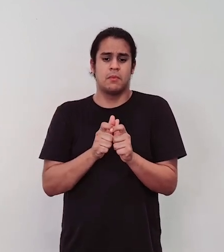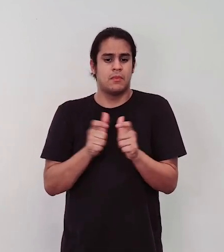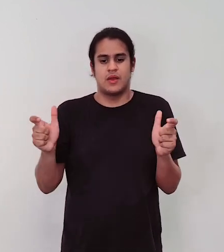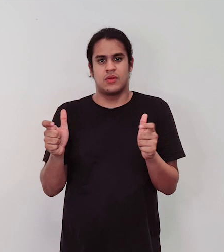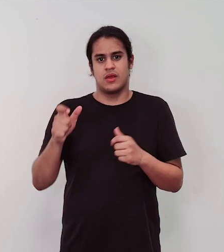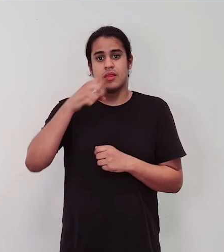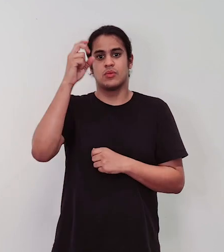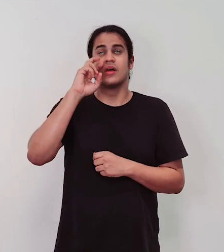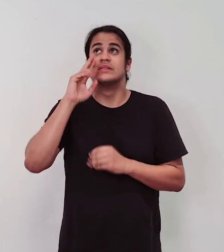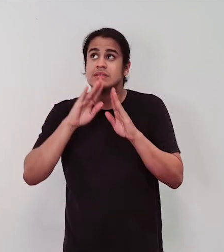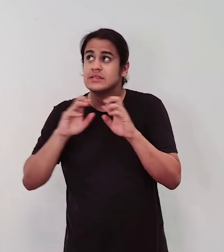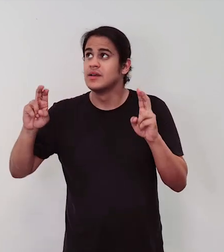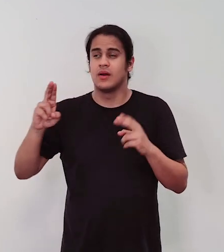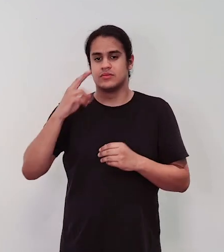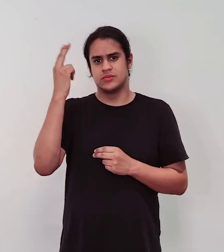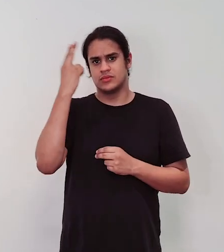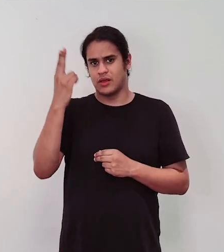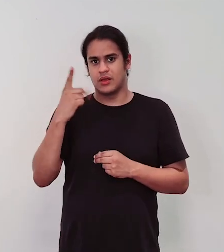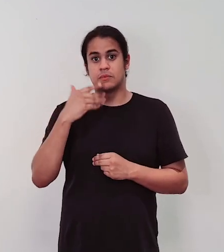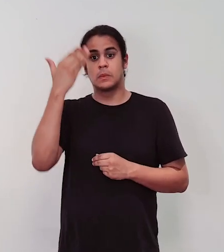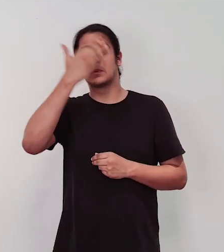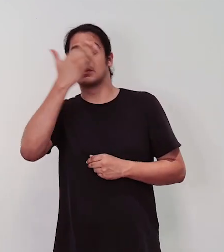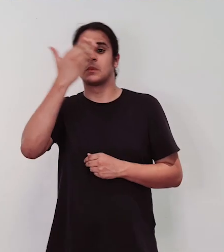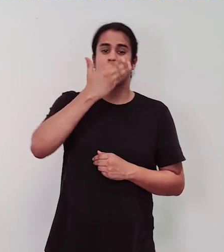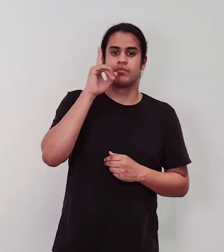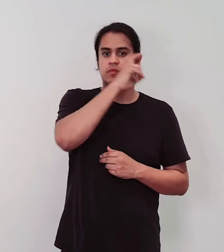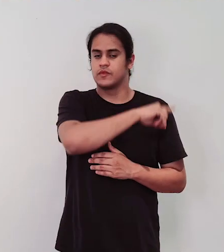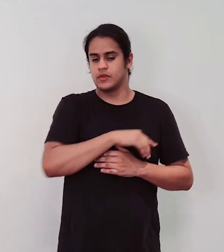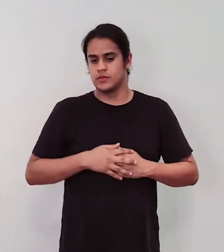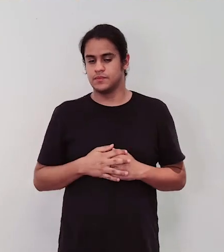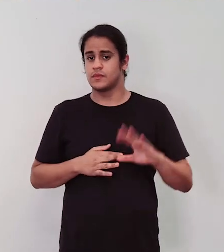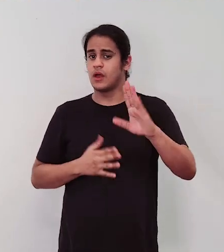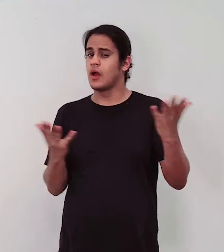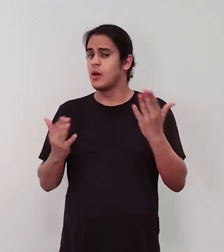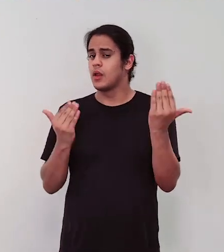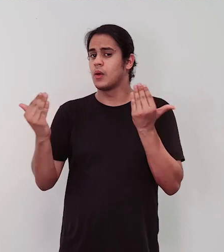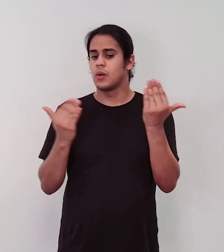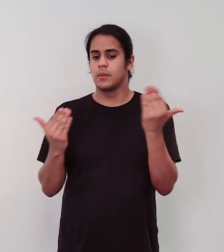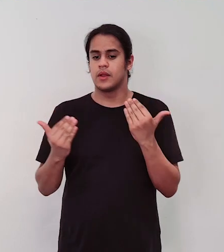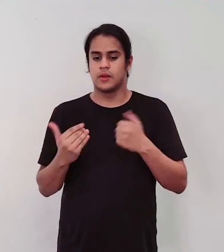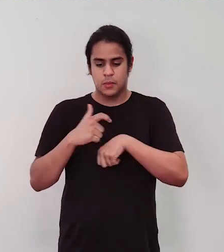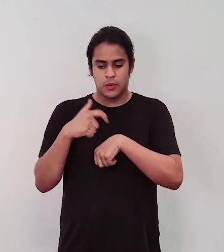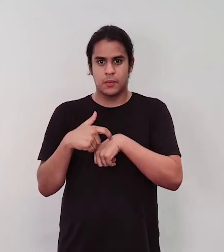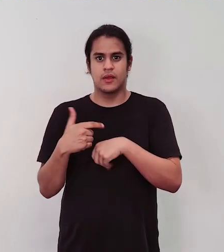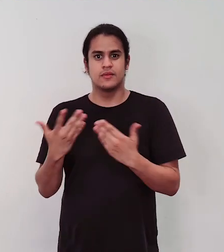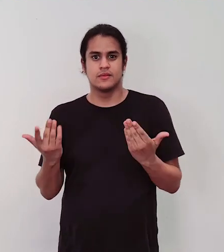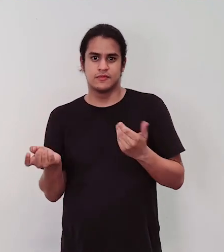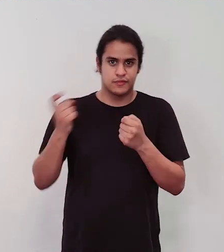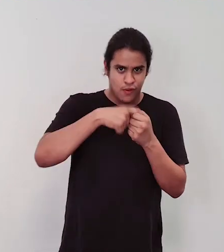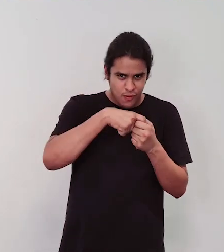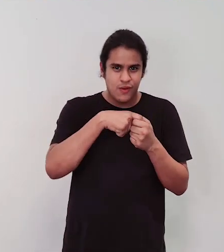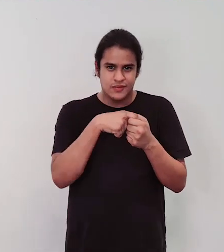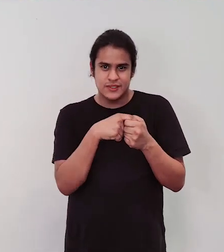aula não dá para ver o céu ou tem pouca visão para o lado de fora. E agora, pensando nesse momento de retorno às aulas presenciais nas escolas,